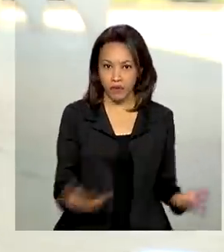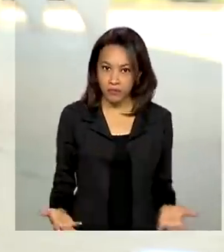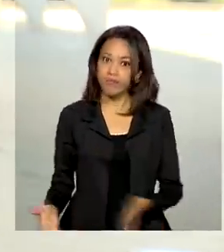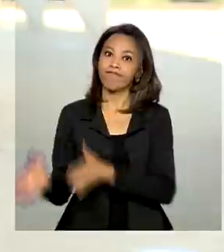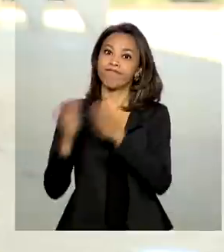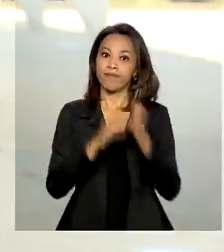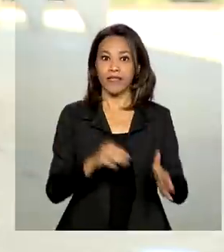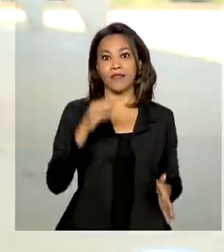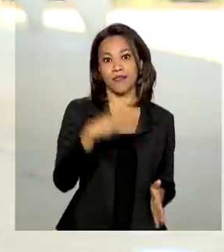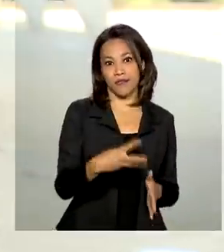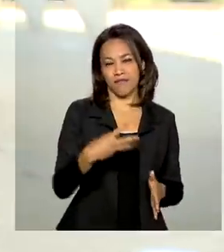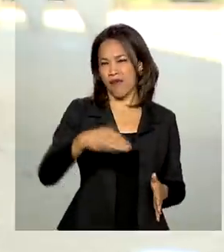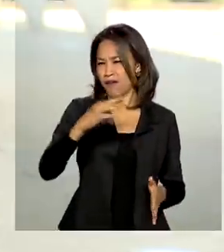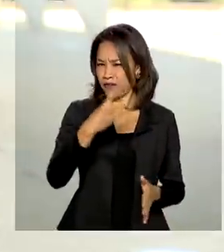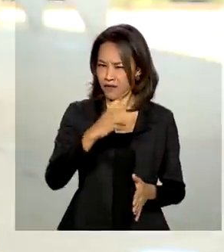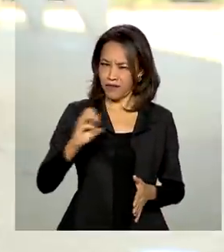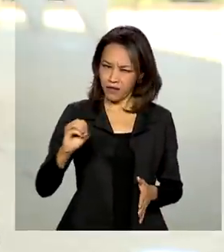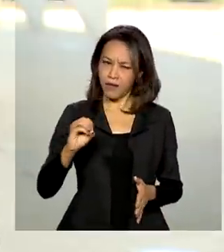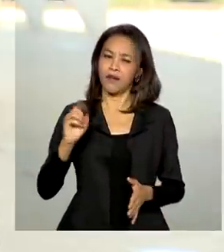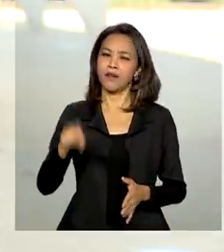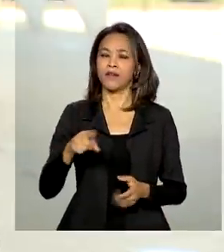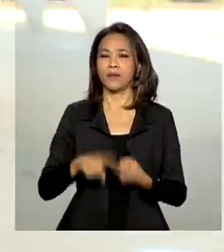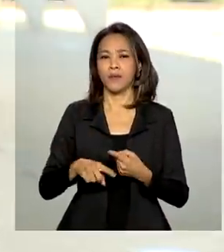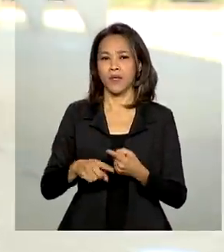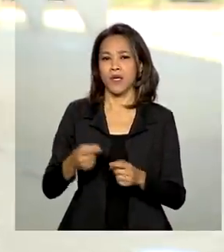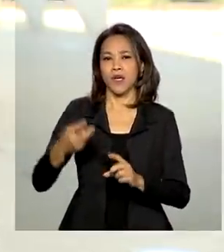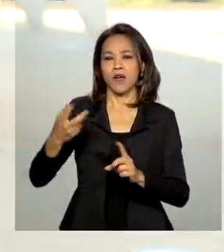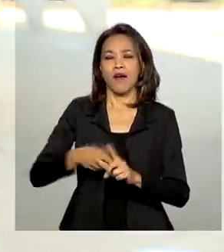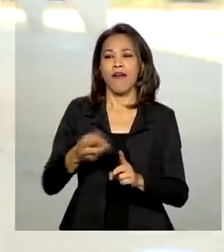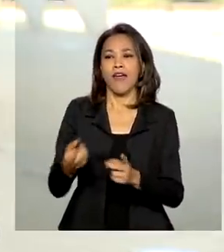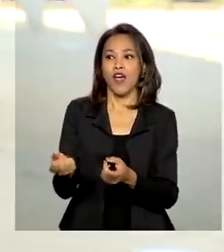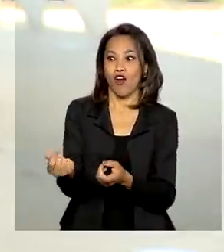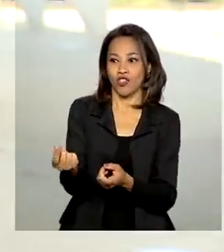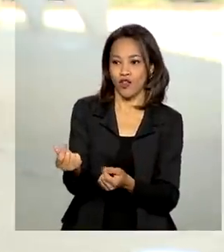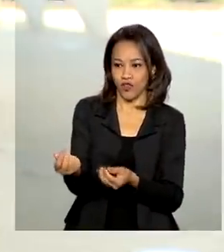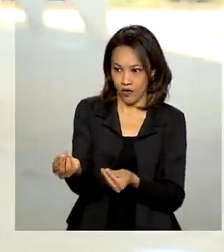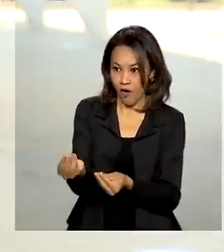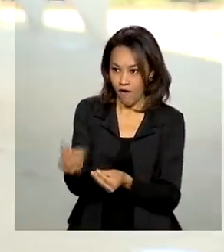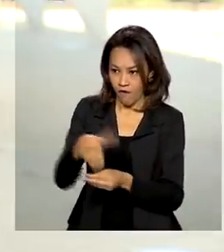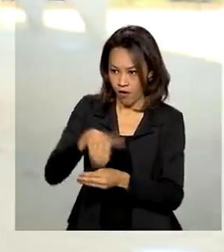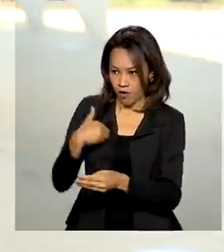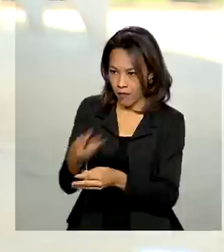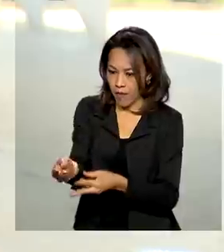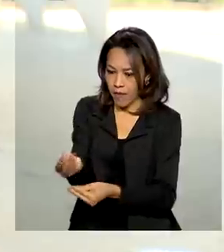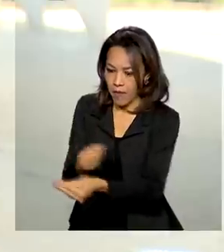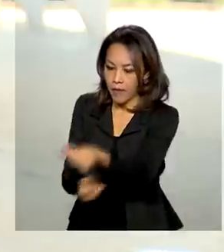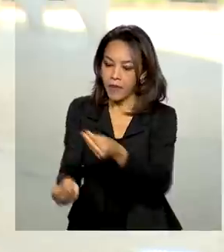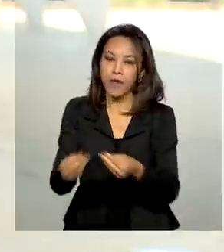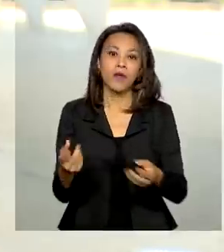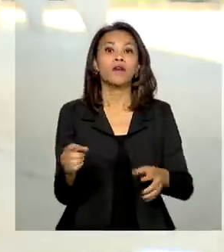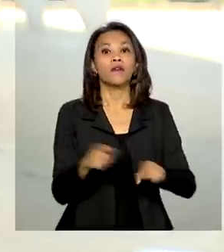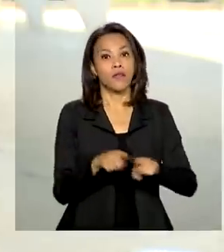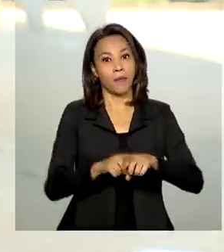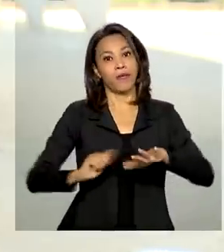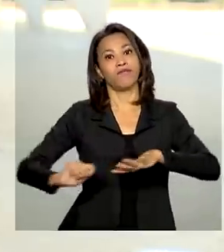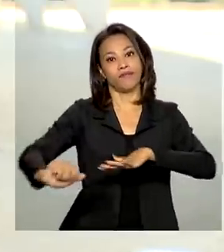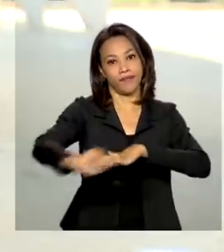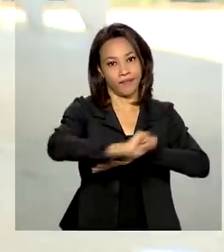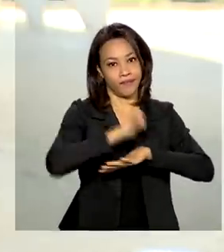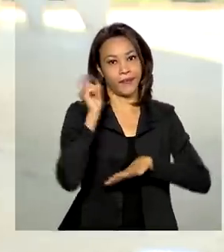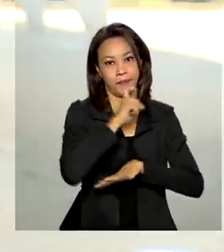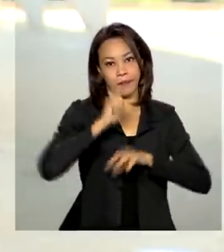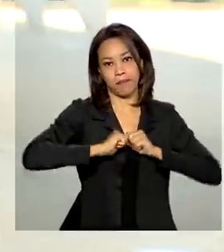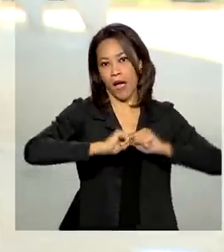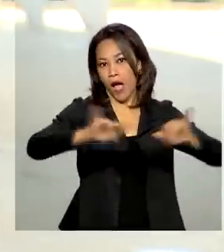eleitorais, como boca de urna, na tentativa de compra de voto ou divulgação de fake news, por exemplo. E o presidente